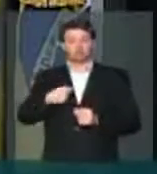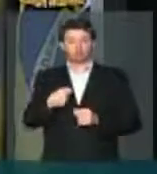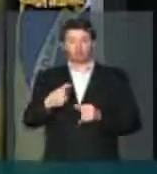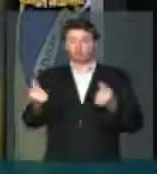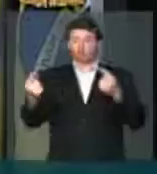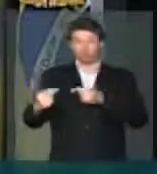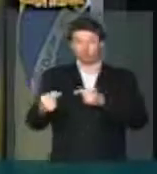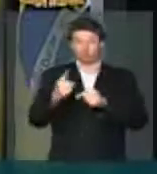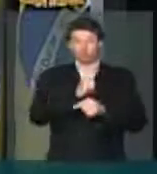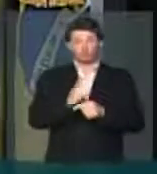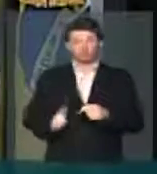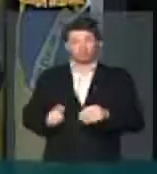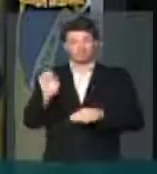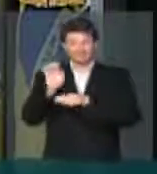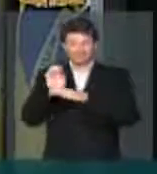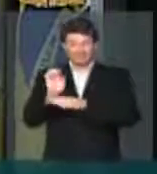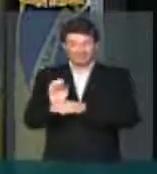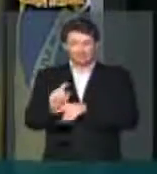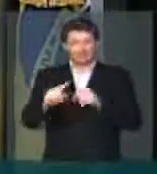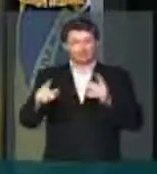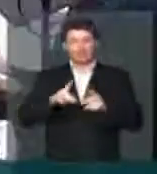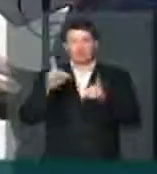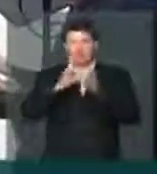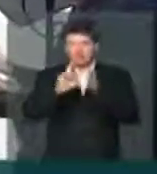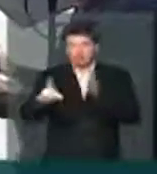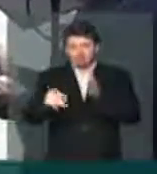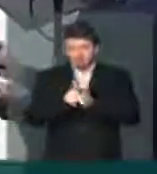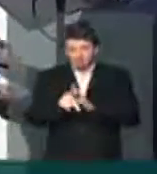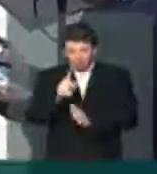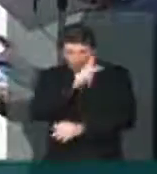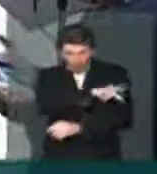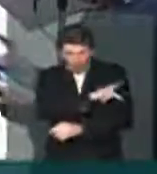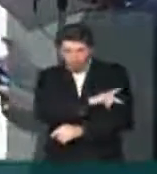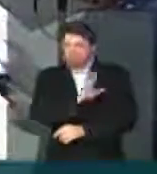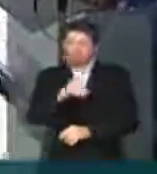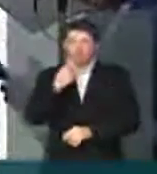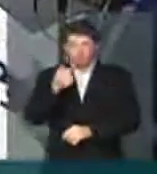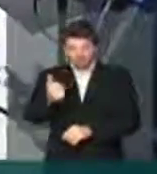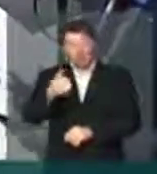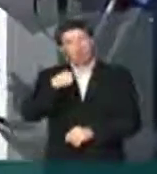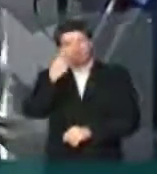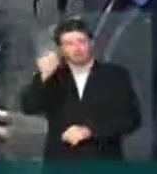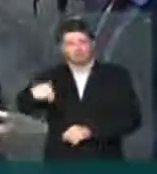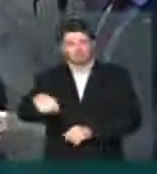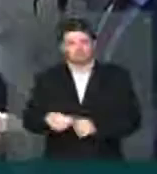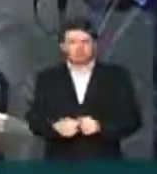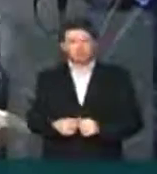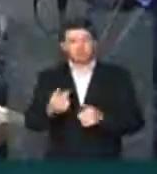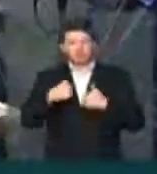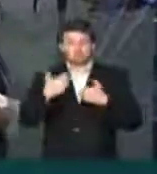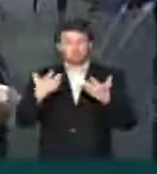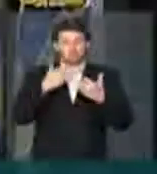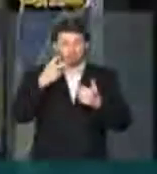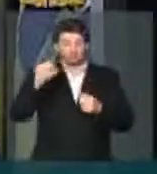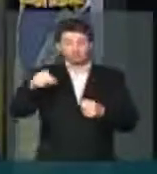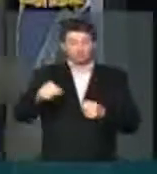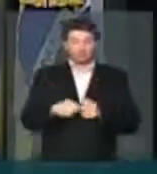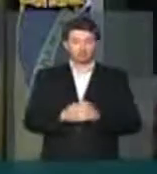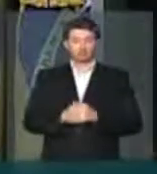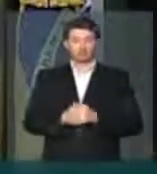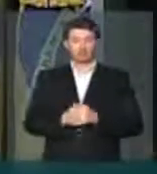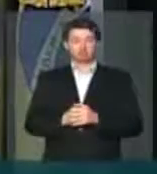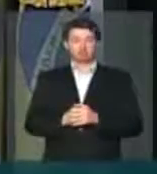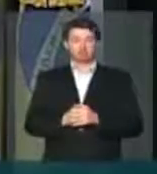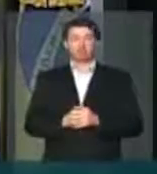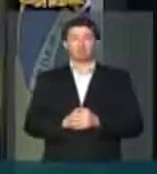governo do estado, mas não sou inimigo do Piauí. Quando tenho que elogiar, eu elogio. E eu quero elogiar a força, o poder